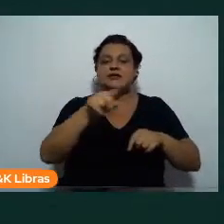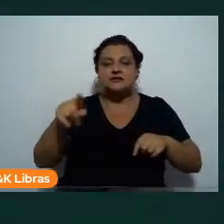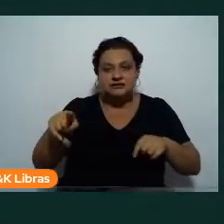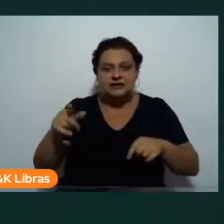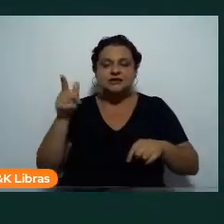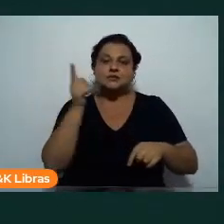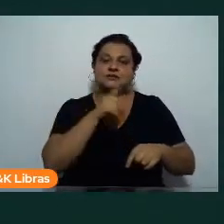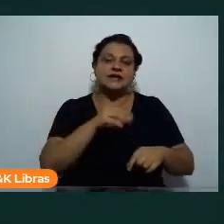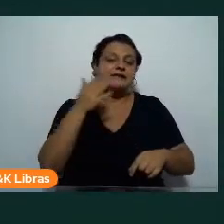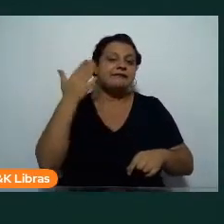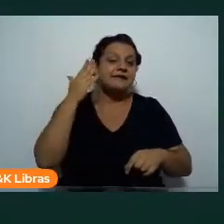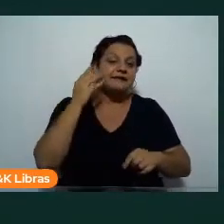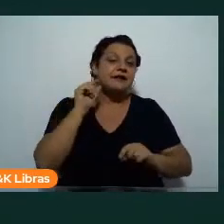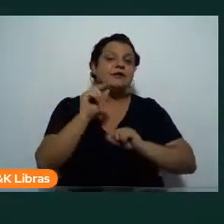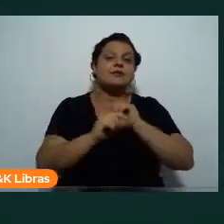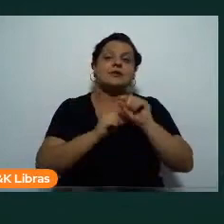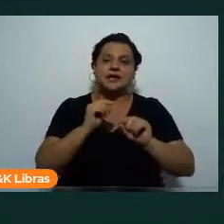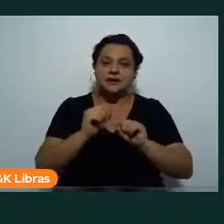pessoal,